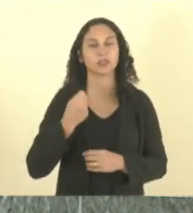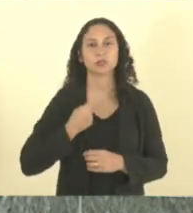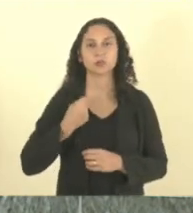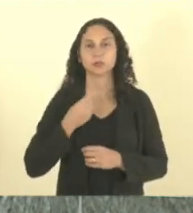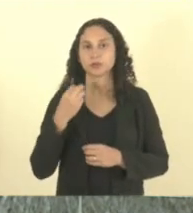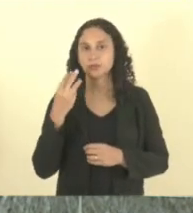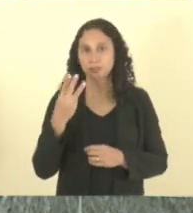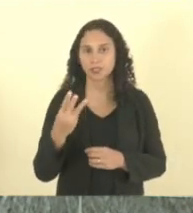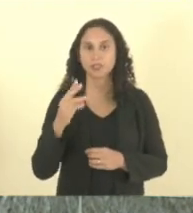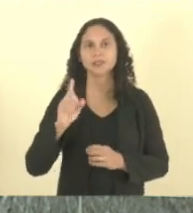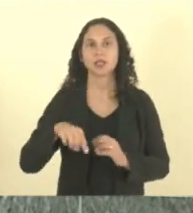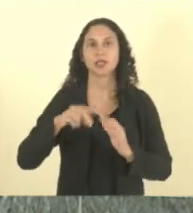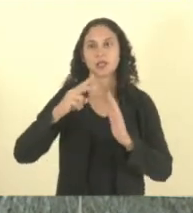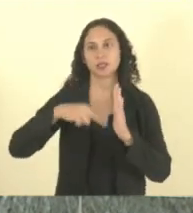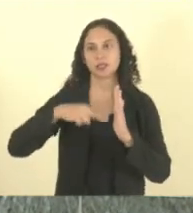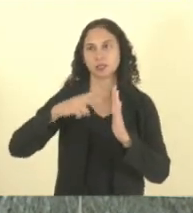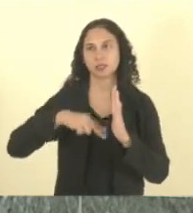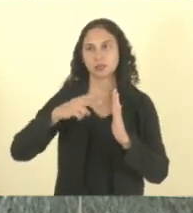leitura do expediente.